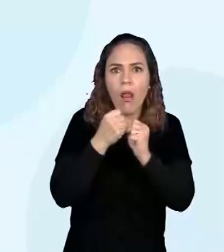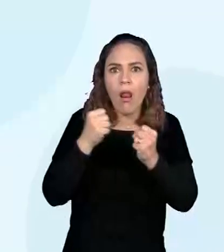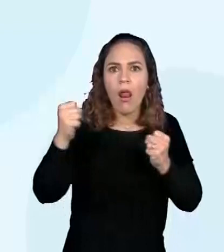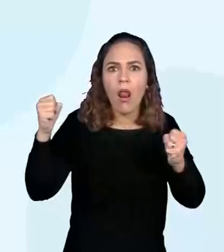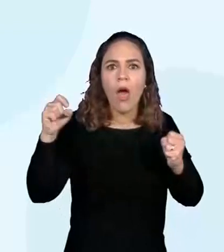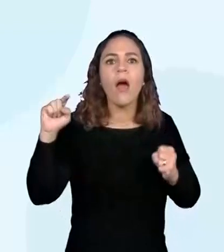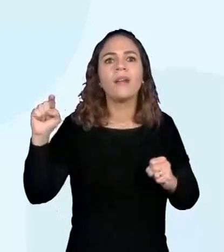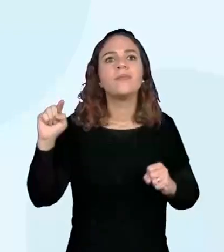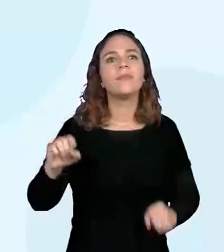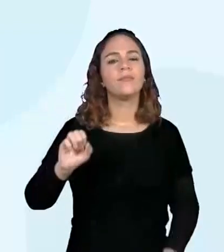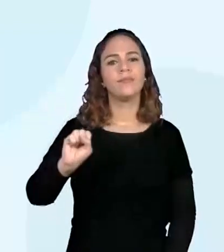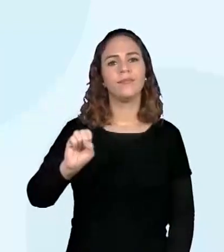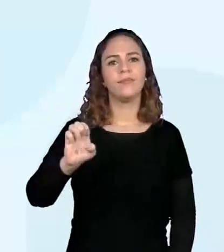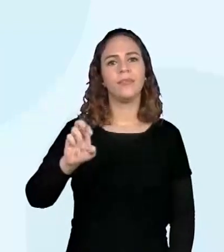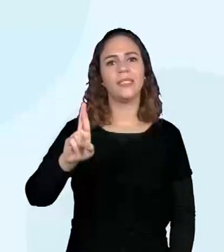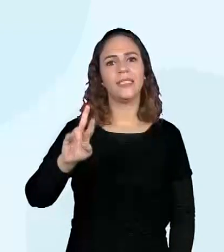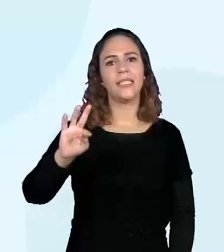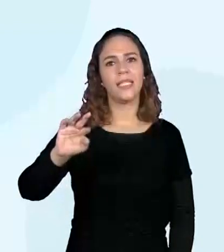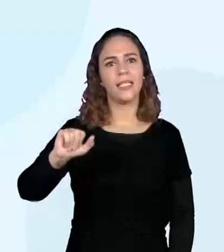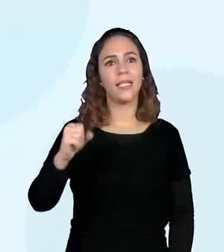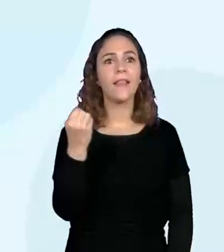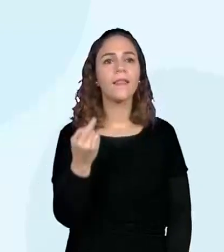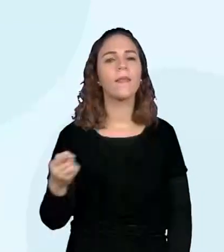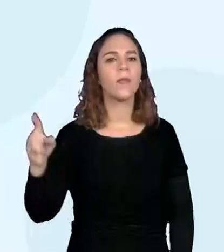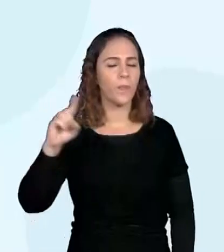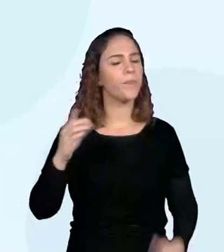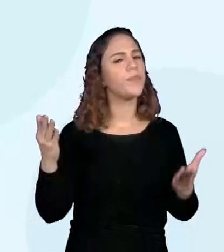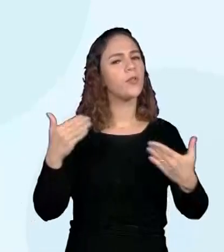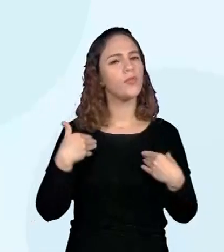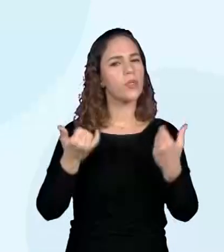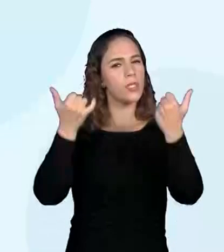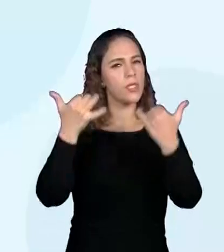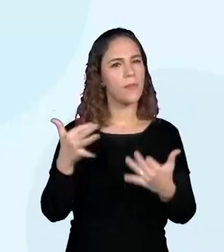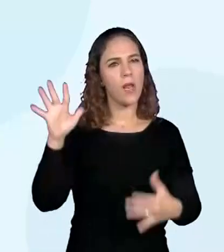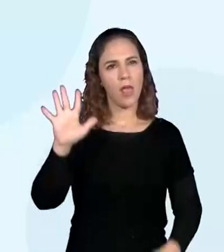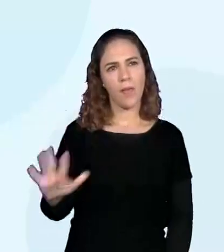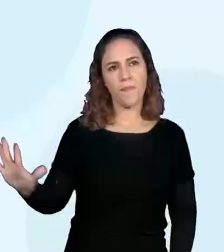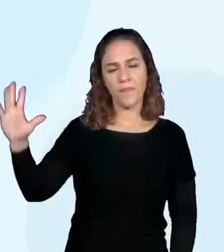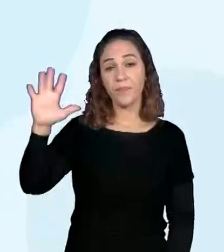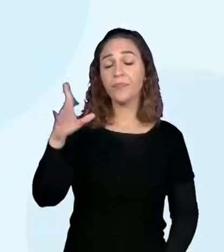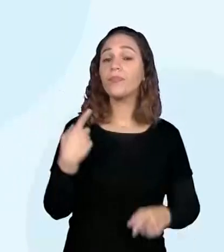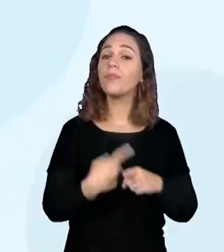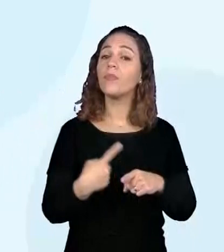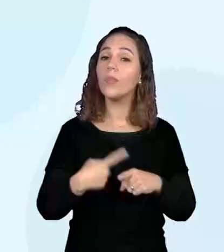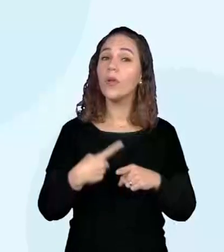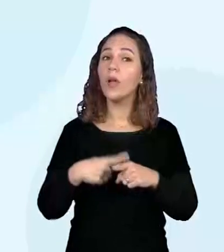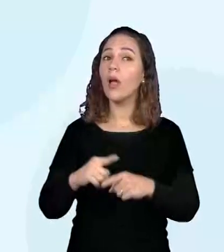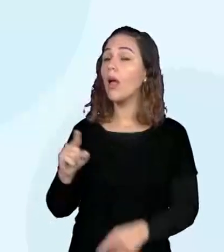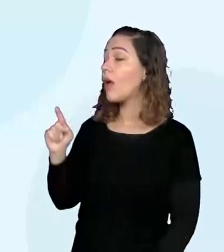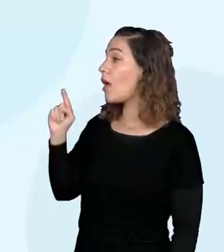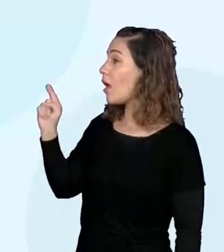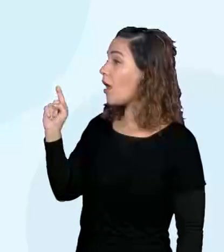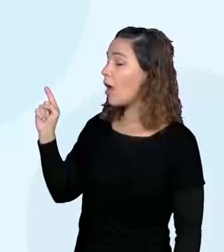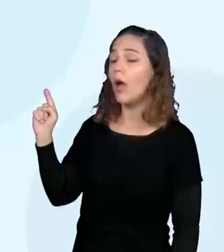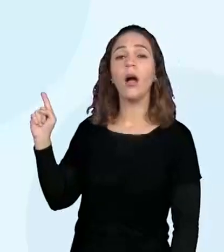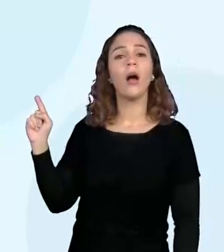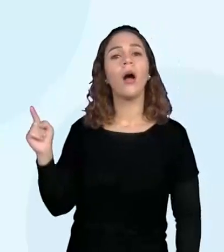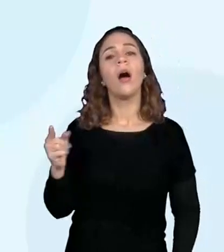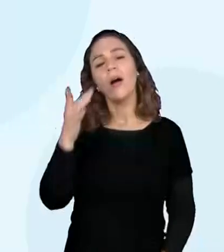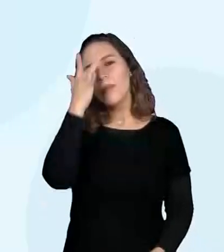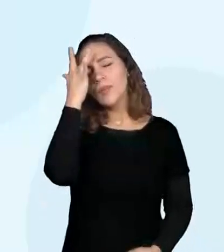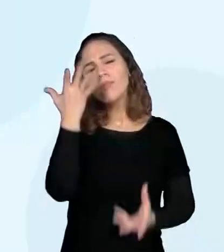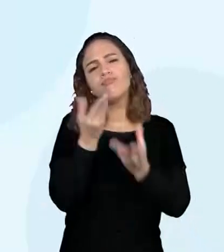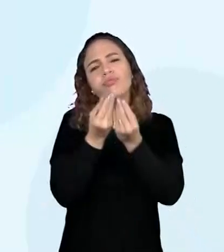E hoje nós iremos falar bastante a respeito dessa região, porque é a região onde tem muitos moradores do